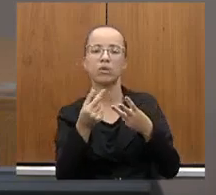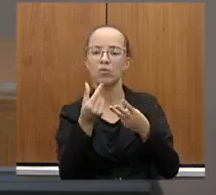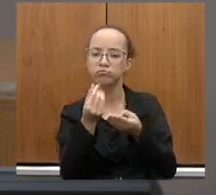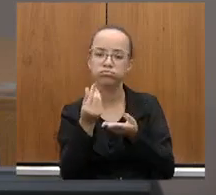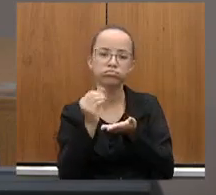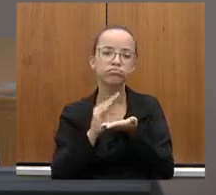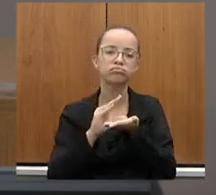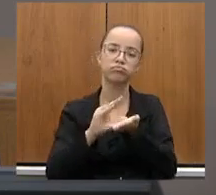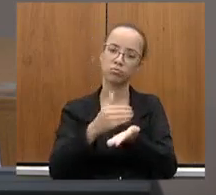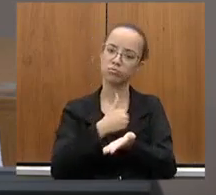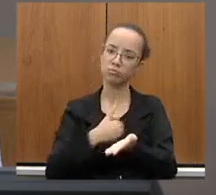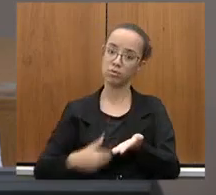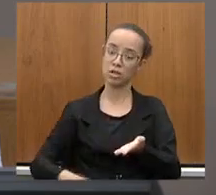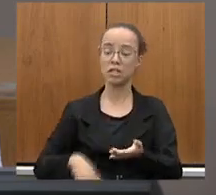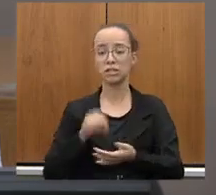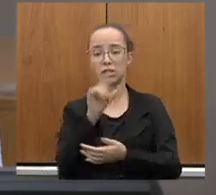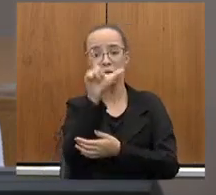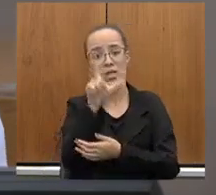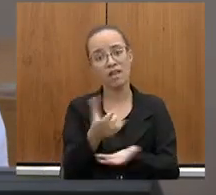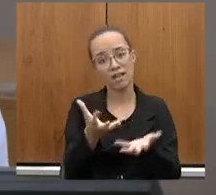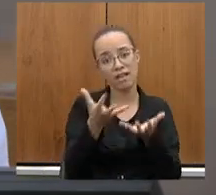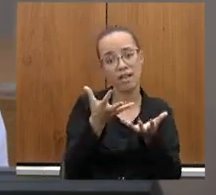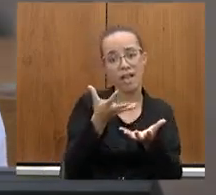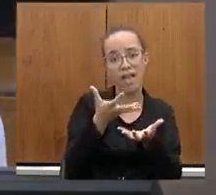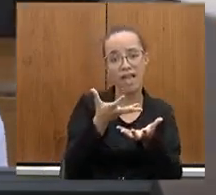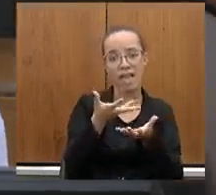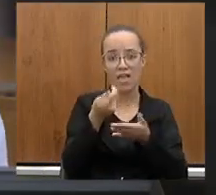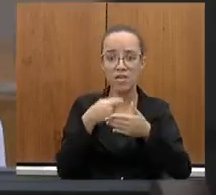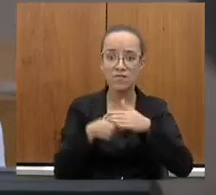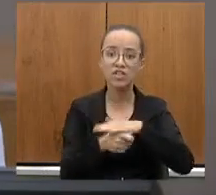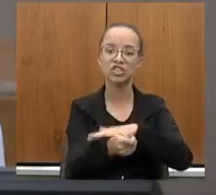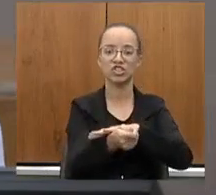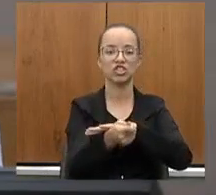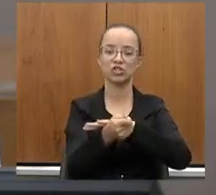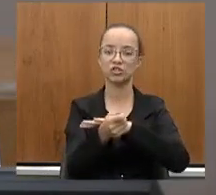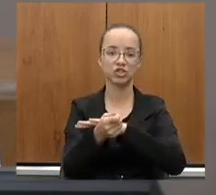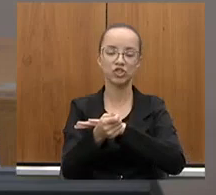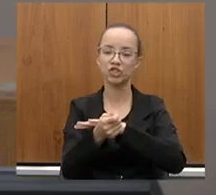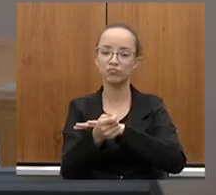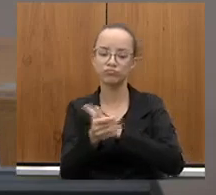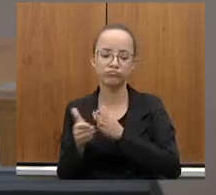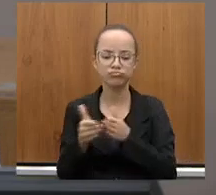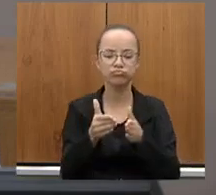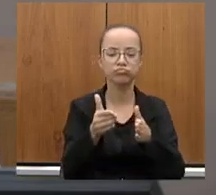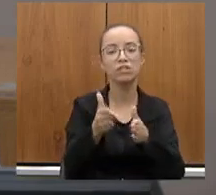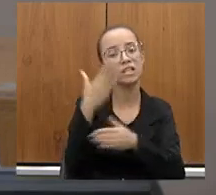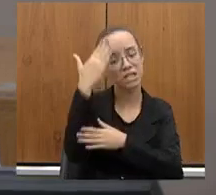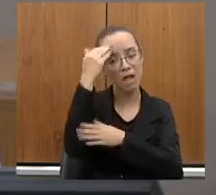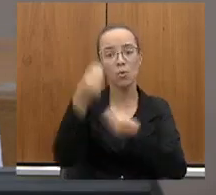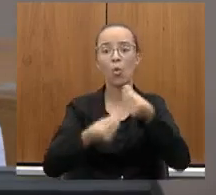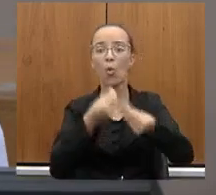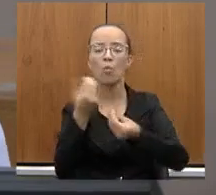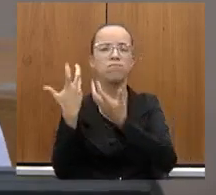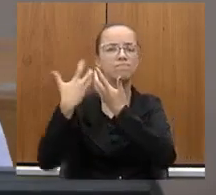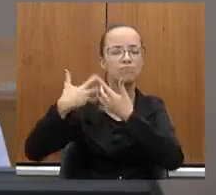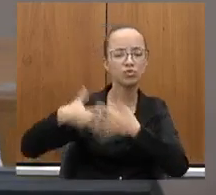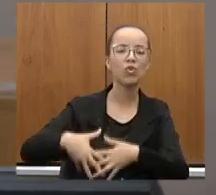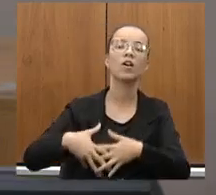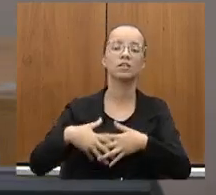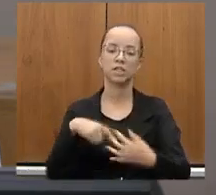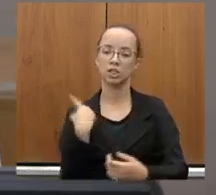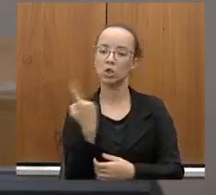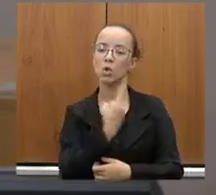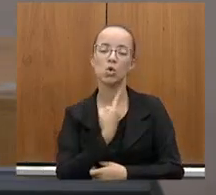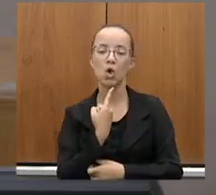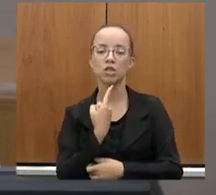Hoje o Estado, quem quiser investir em ferrovia, sabe onde investir, como investir, e isso já está trazendo